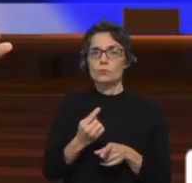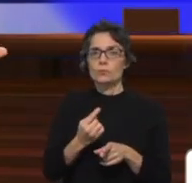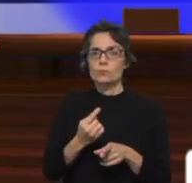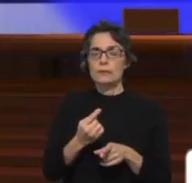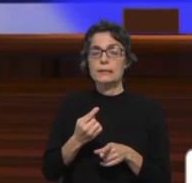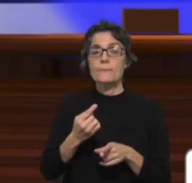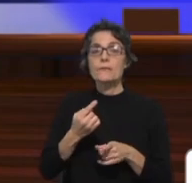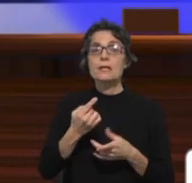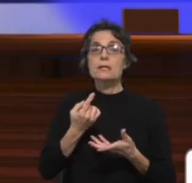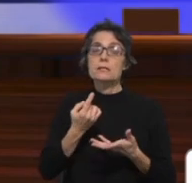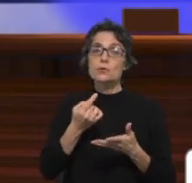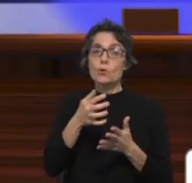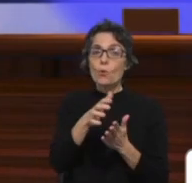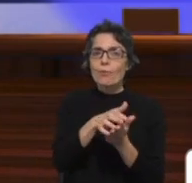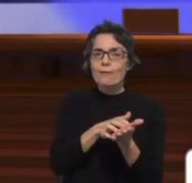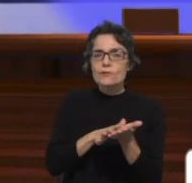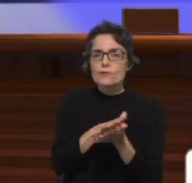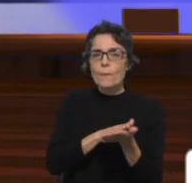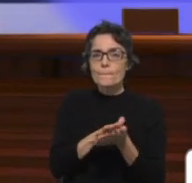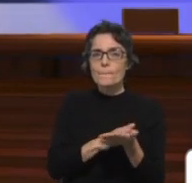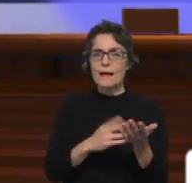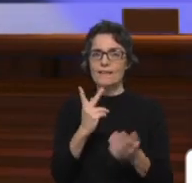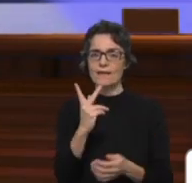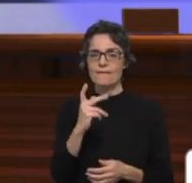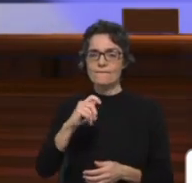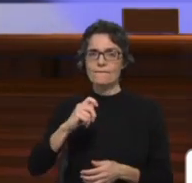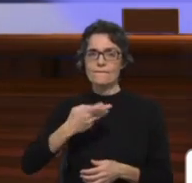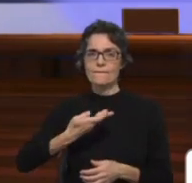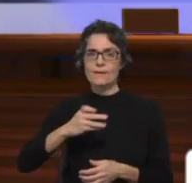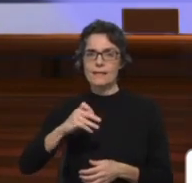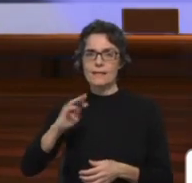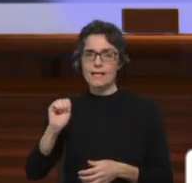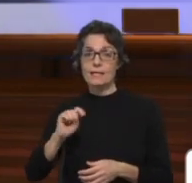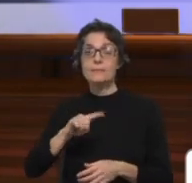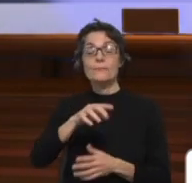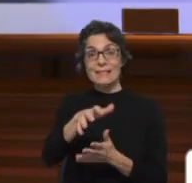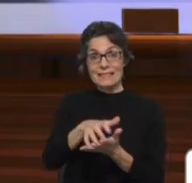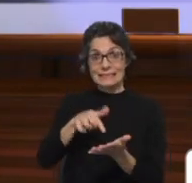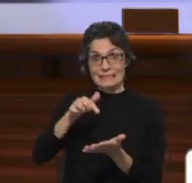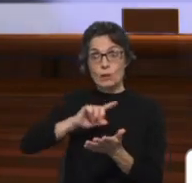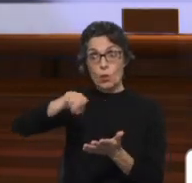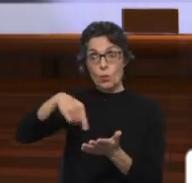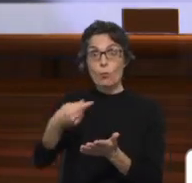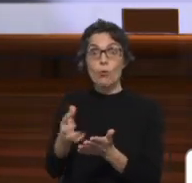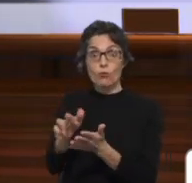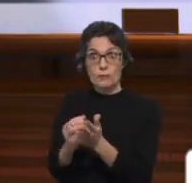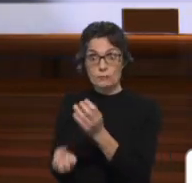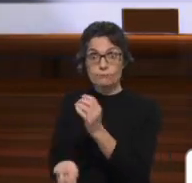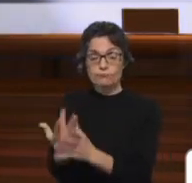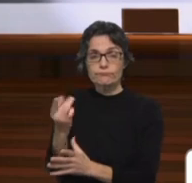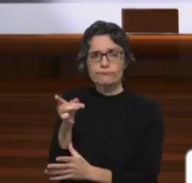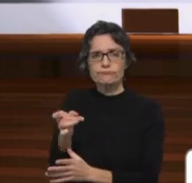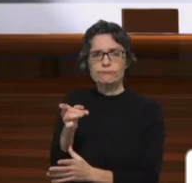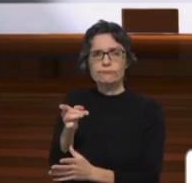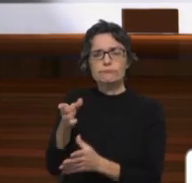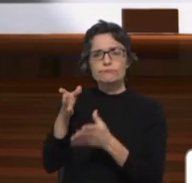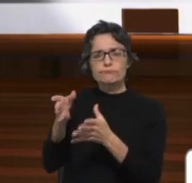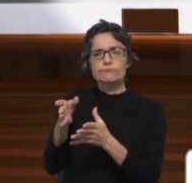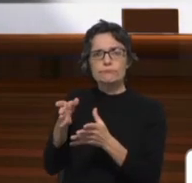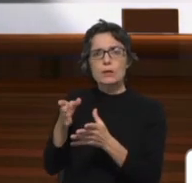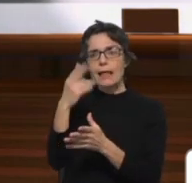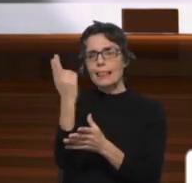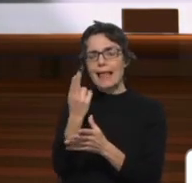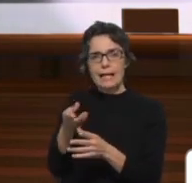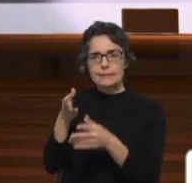estarem apoiadas nos textos chamados Vedas. Estes, por sua vez, originaram outros textos que se focam exclusivamente na produção